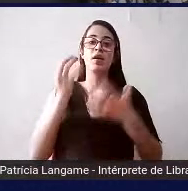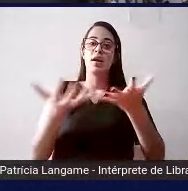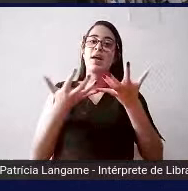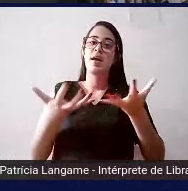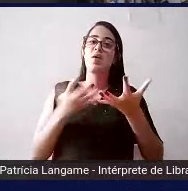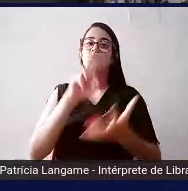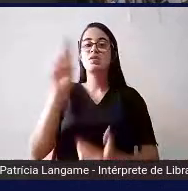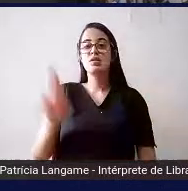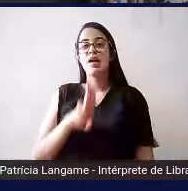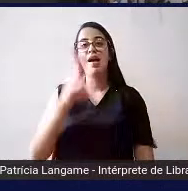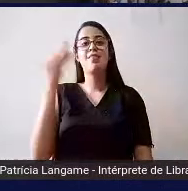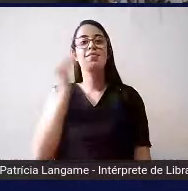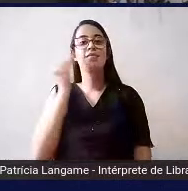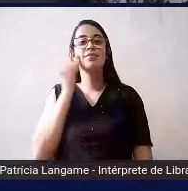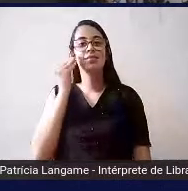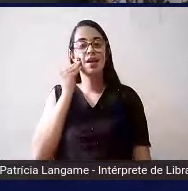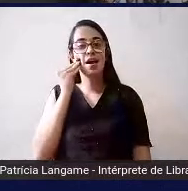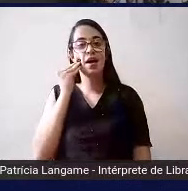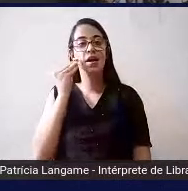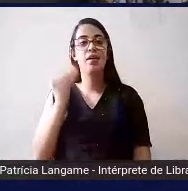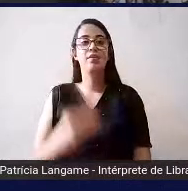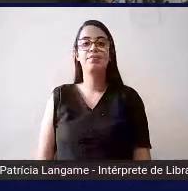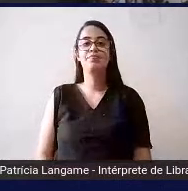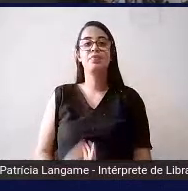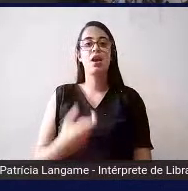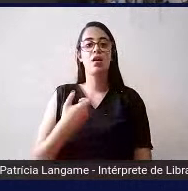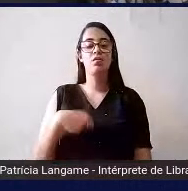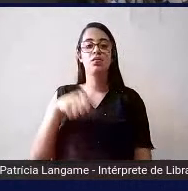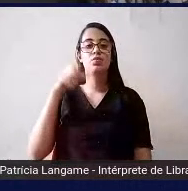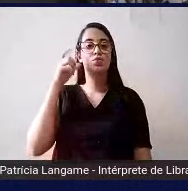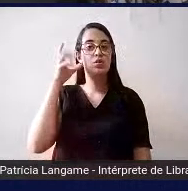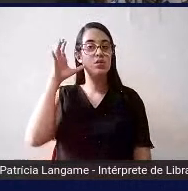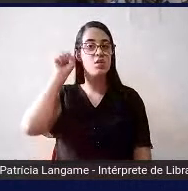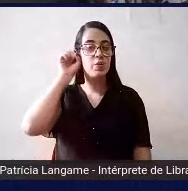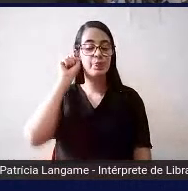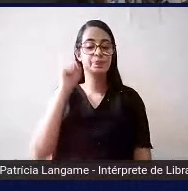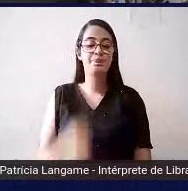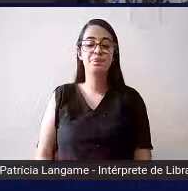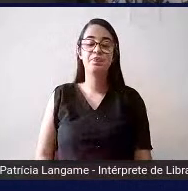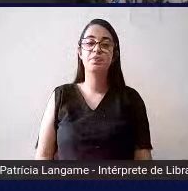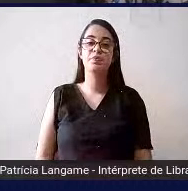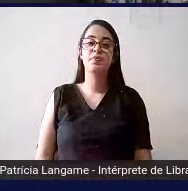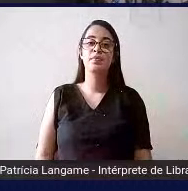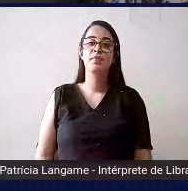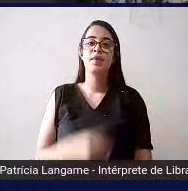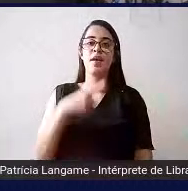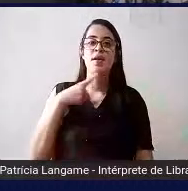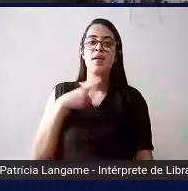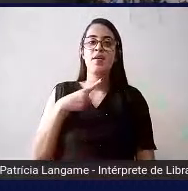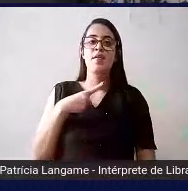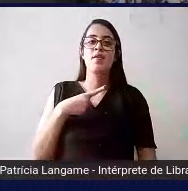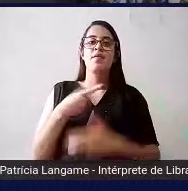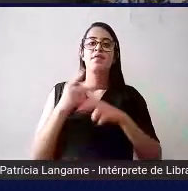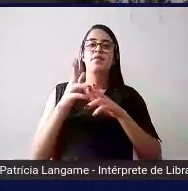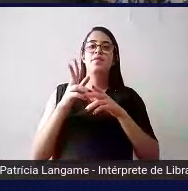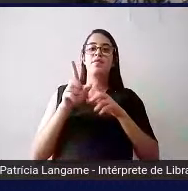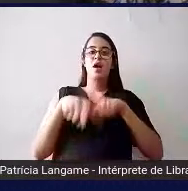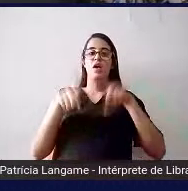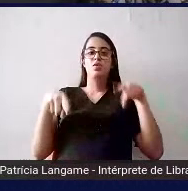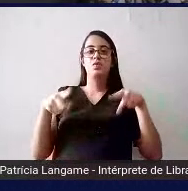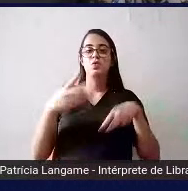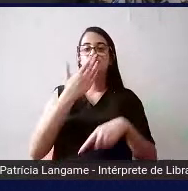a tentar restabelecer ou estabelecer a audição mas como eu falei existem vários tipos de surdos a gente tem que